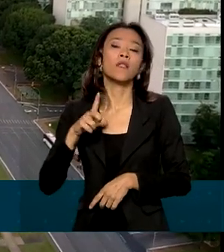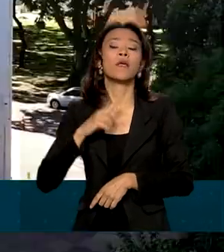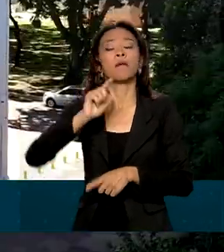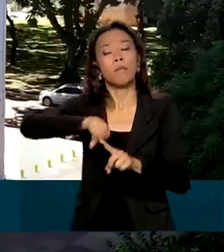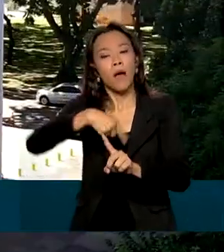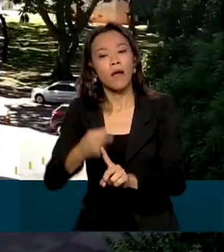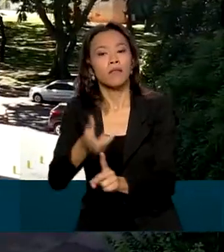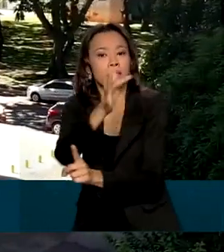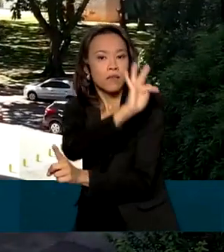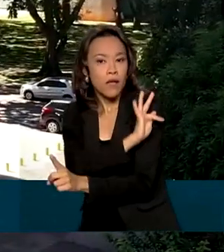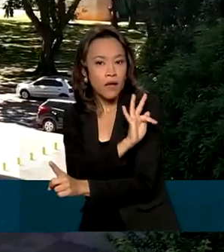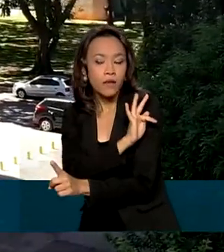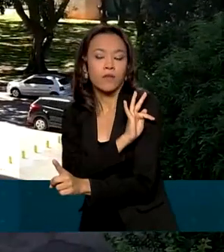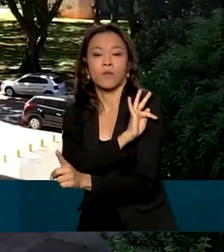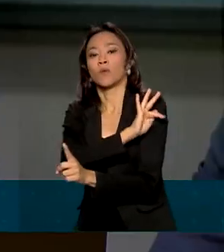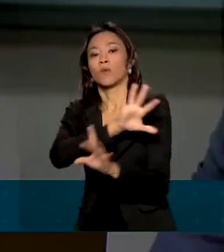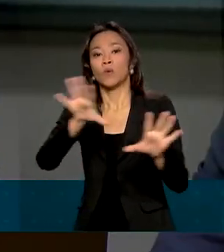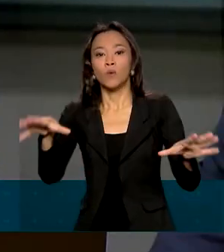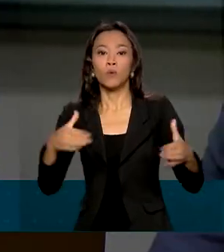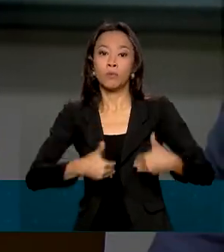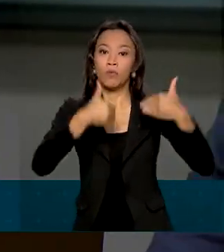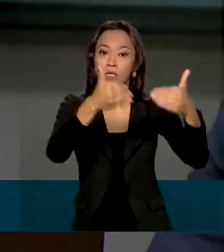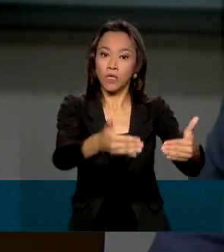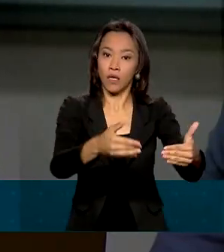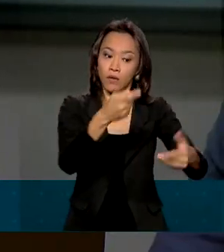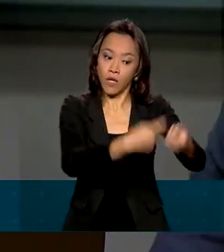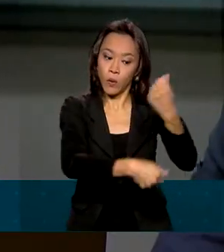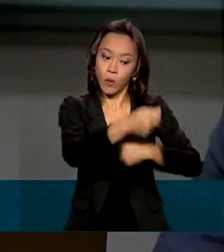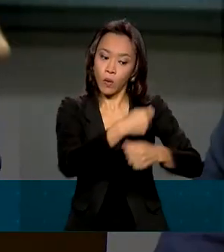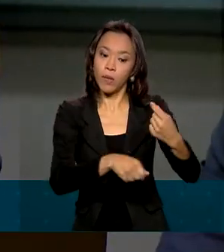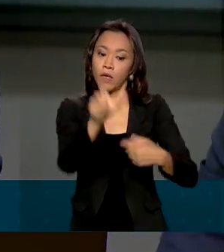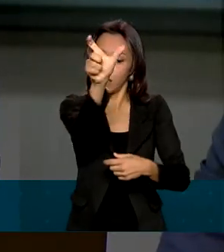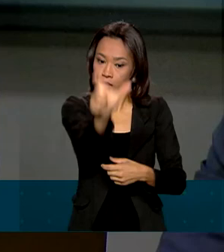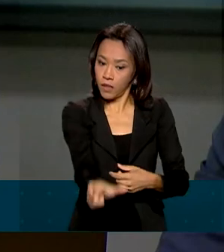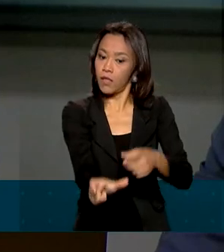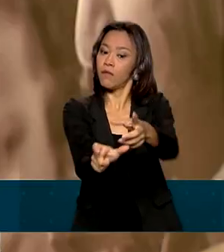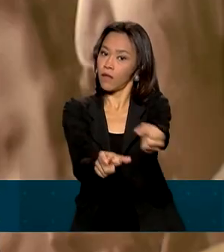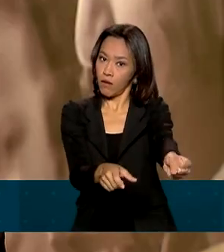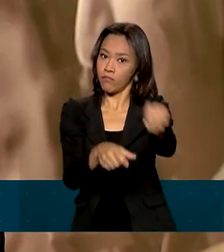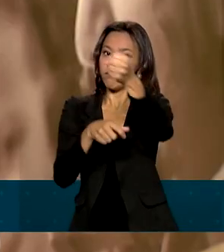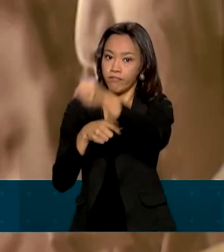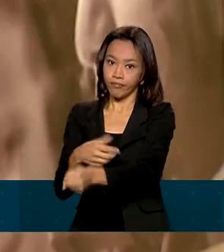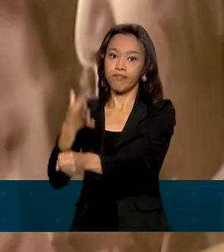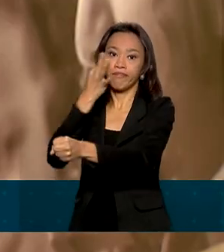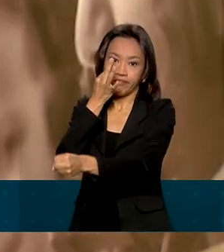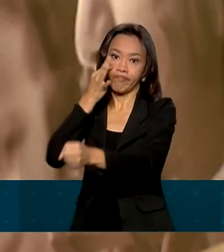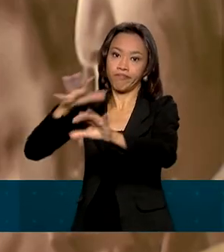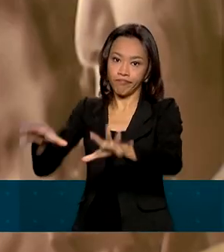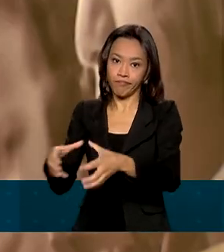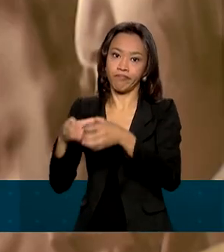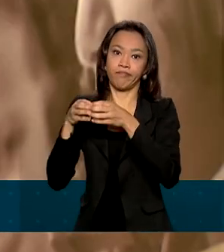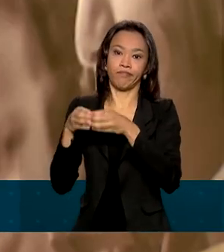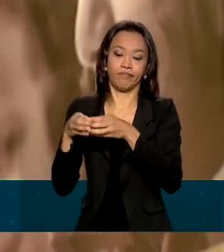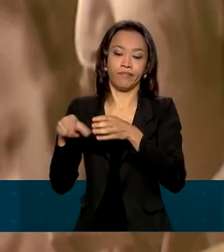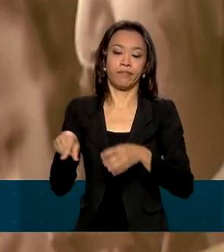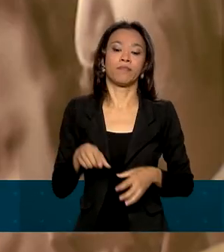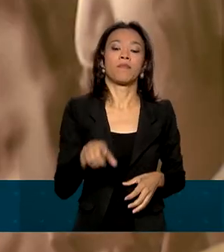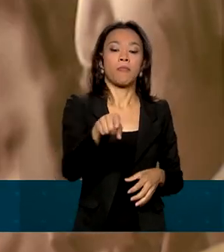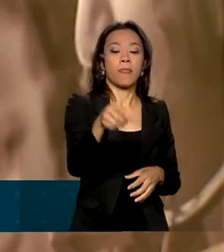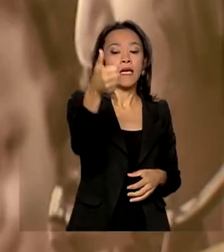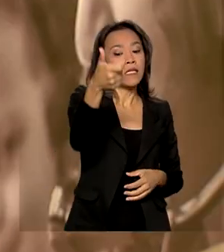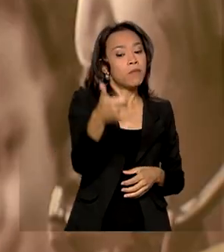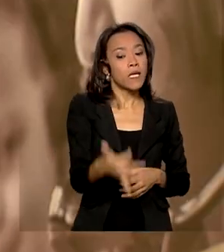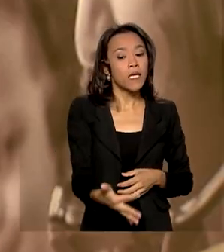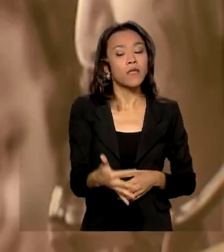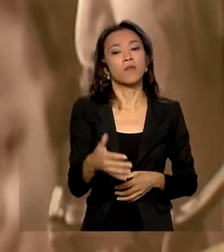do Ministério da Economia, incluindo o ministro da pasta, Paulo Guedes. A ideia do PLP-16 é que nós tenhamos,